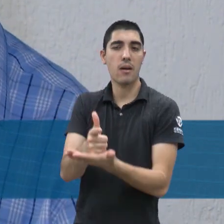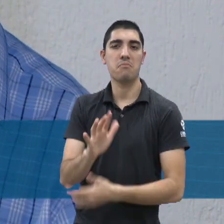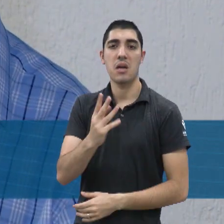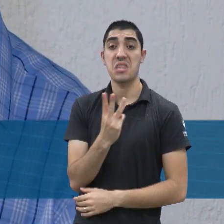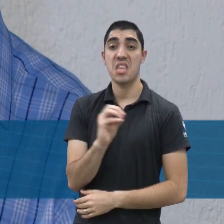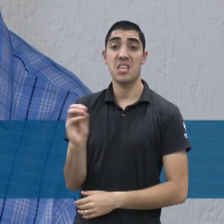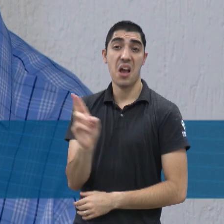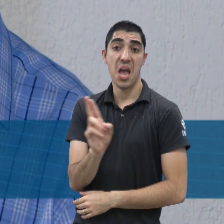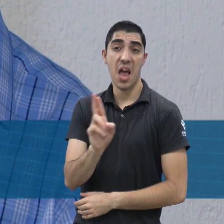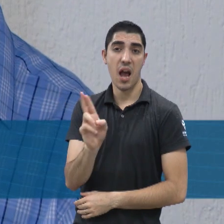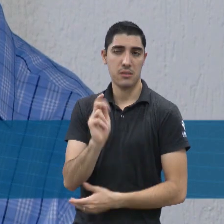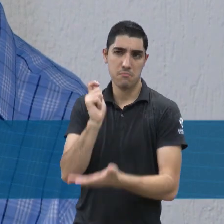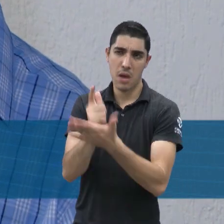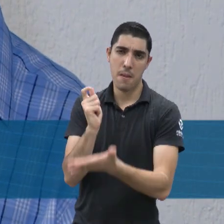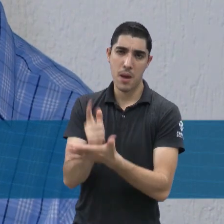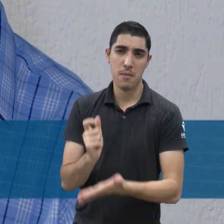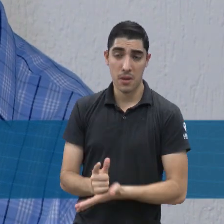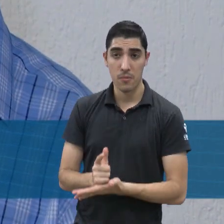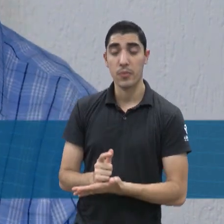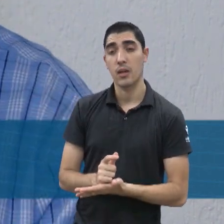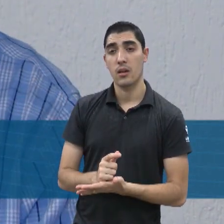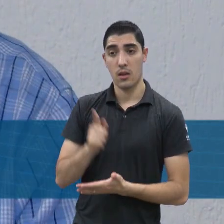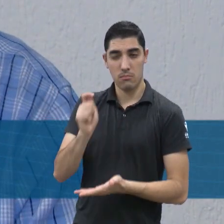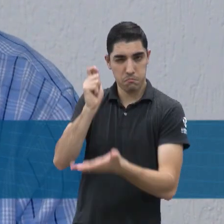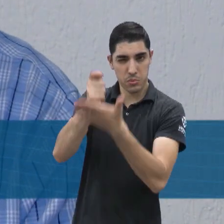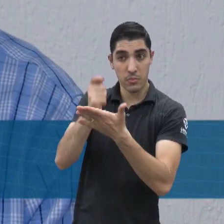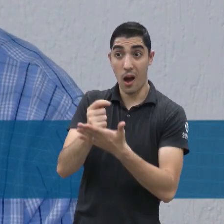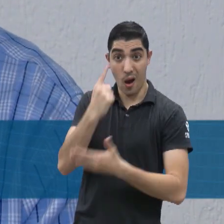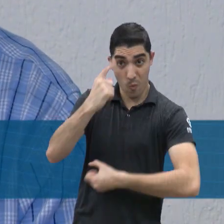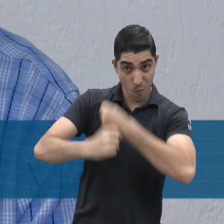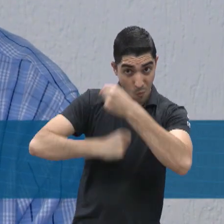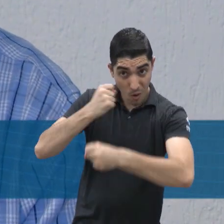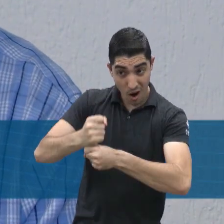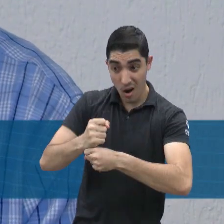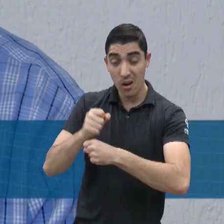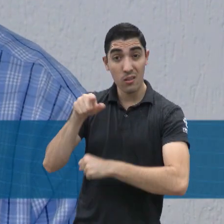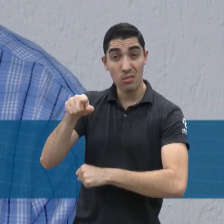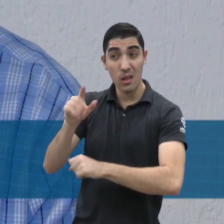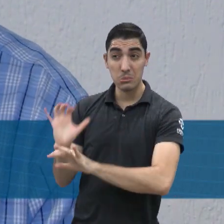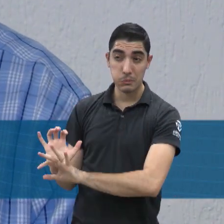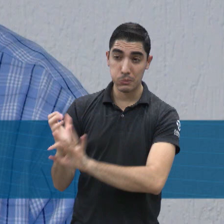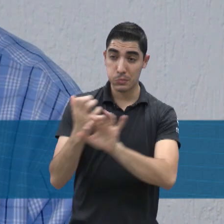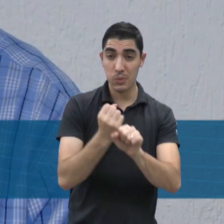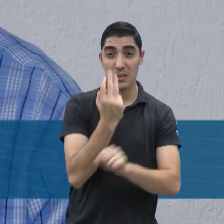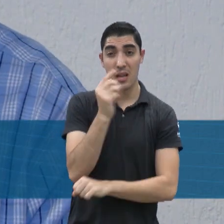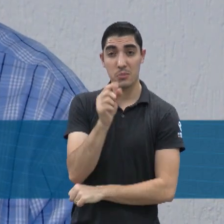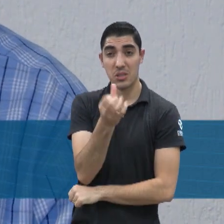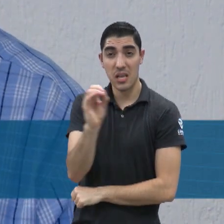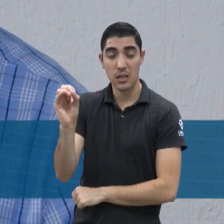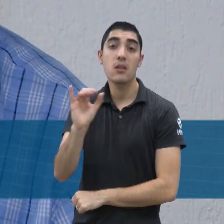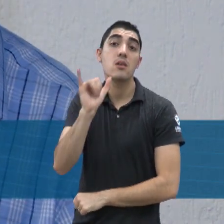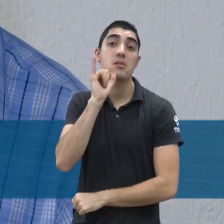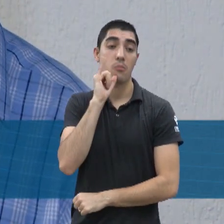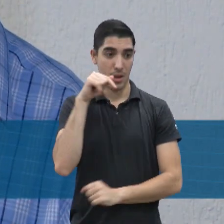ela vai gastar quase 3.600. Um sistema desse, para ela economizar aí 200 reais por mês, custa mais ou menos 7